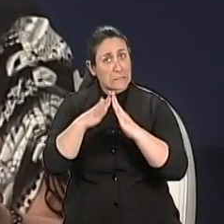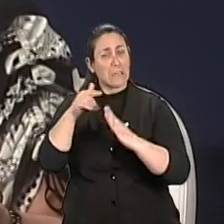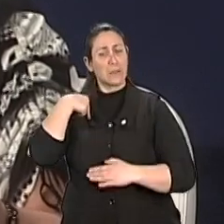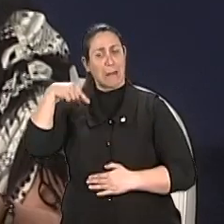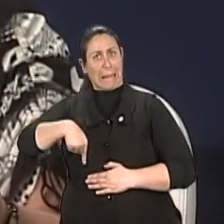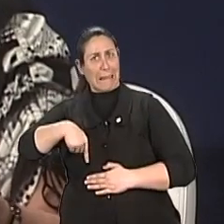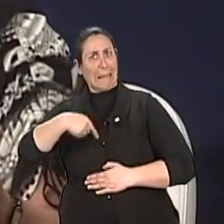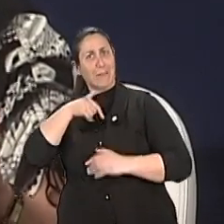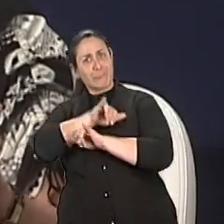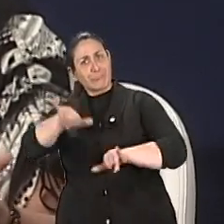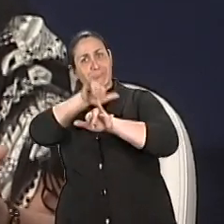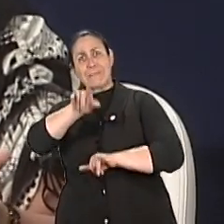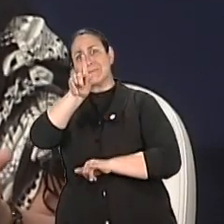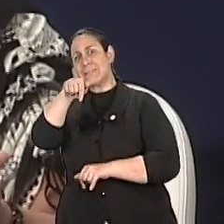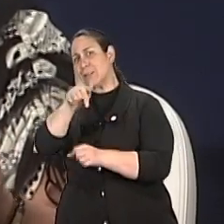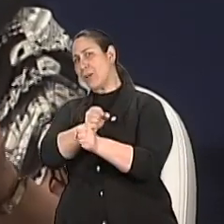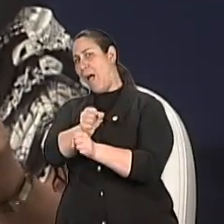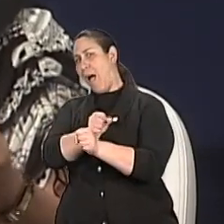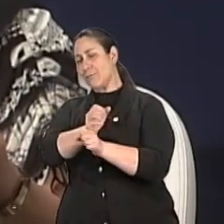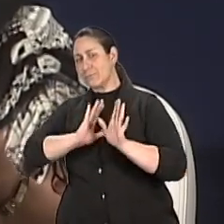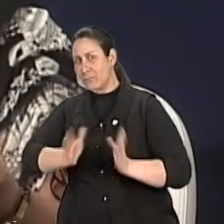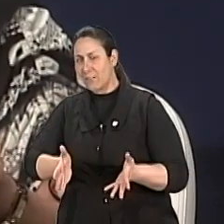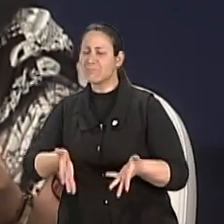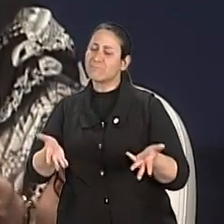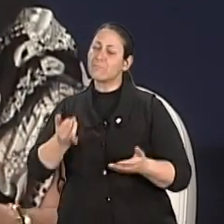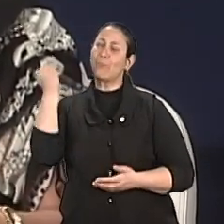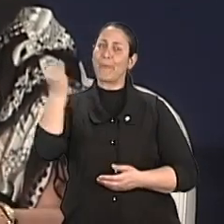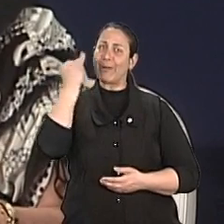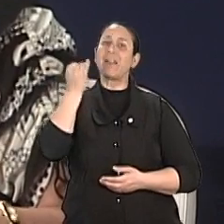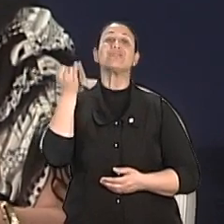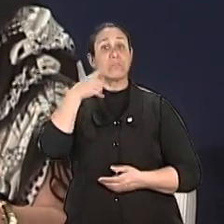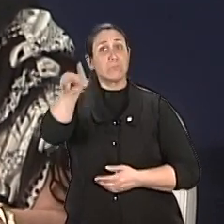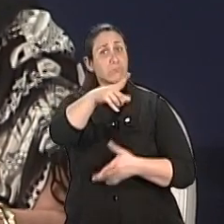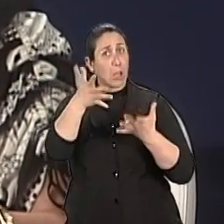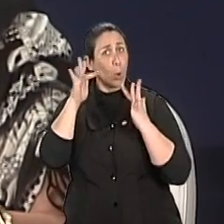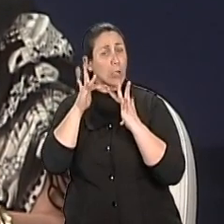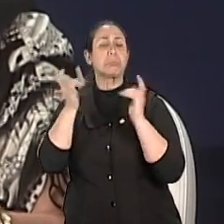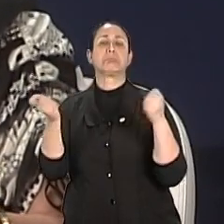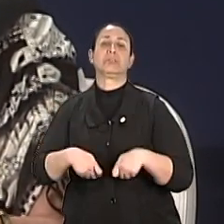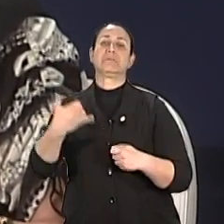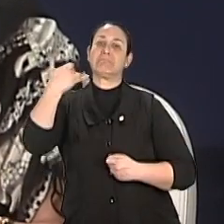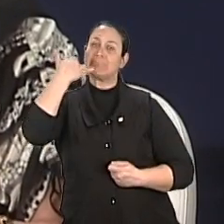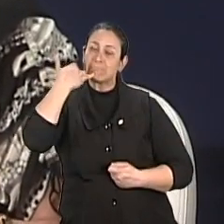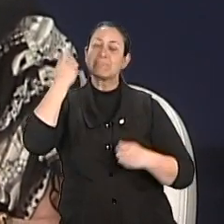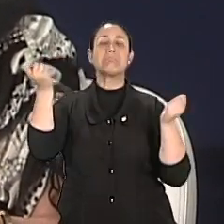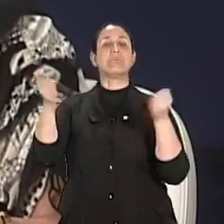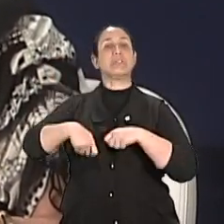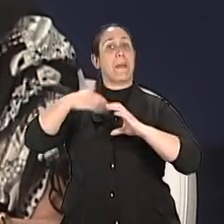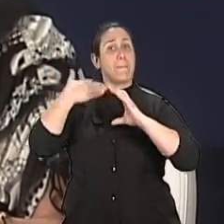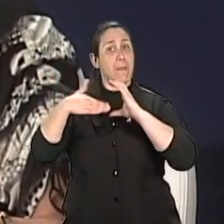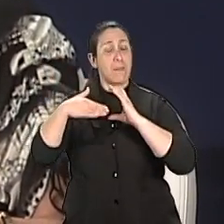anos no ar, é porque a gente se quer bem, né? Nosso telefone sempre à disposição, 32 30 15 32. O nosso e-mail,